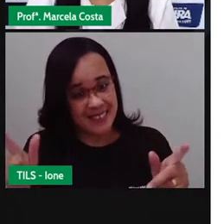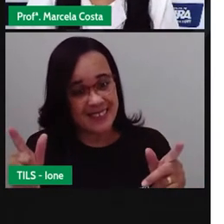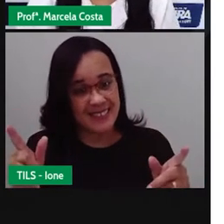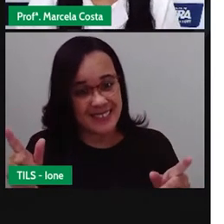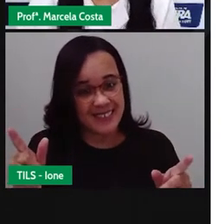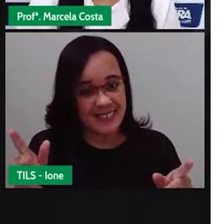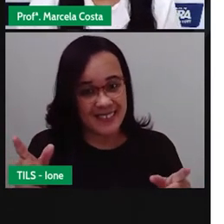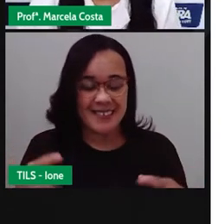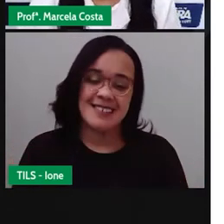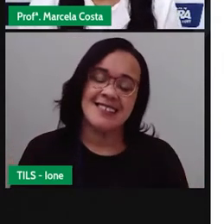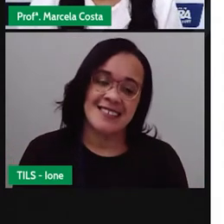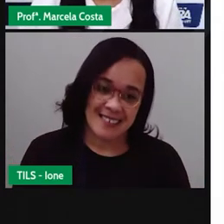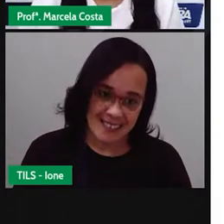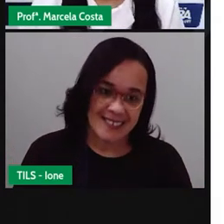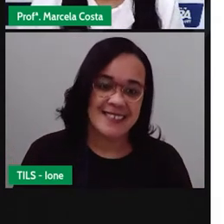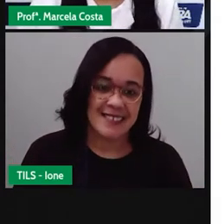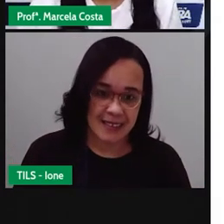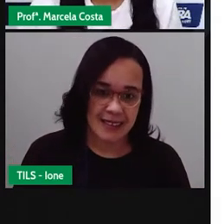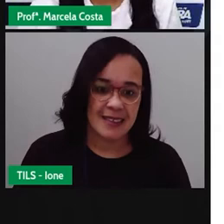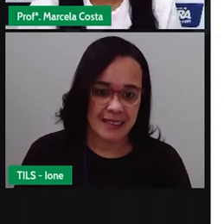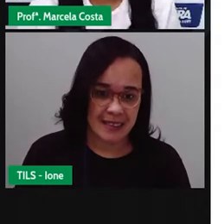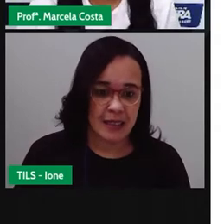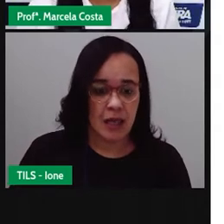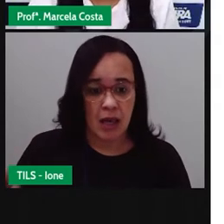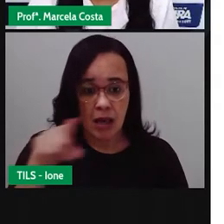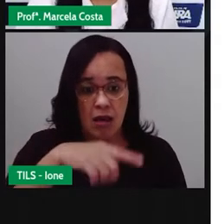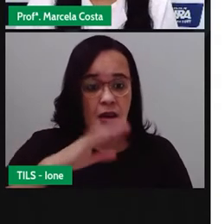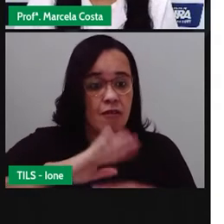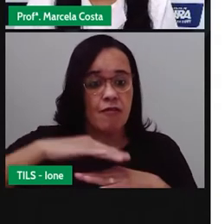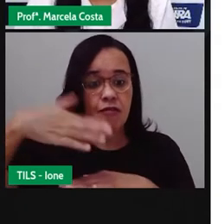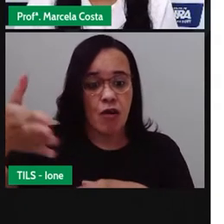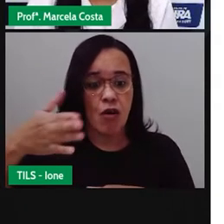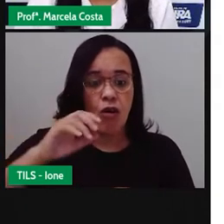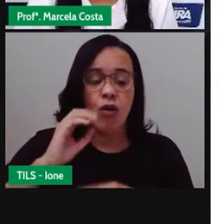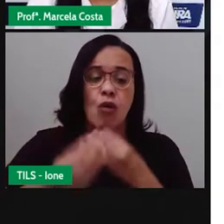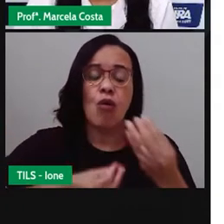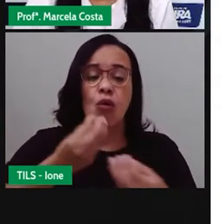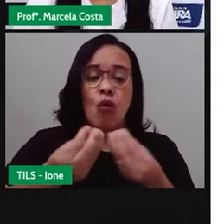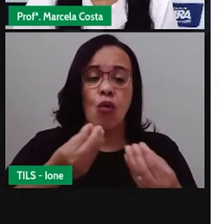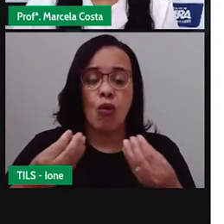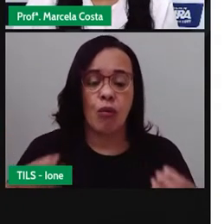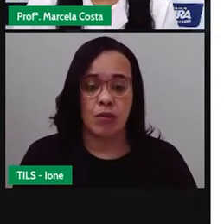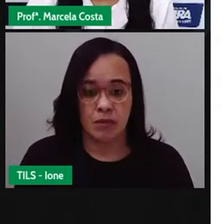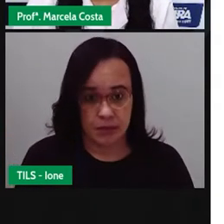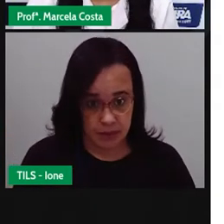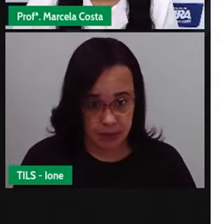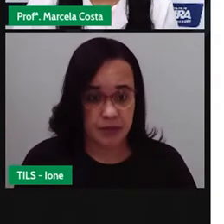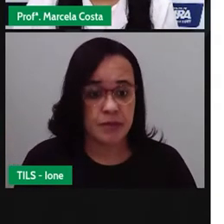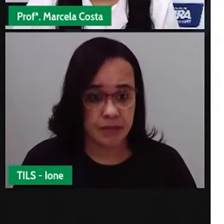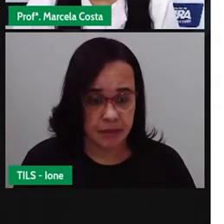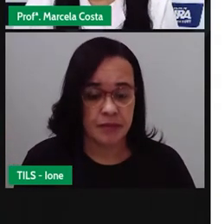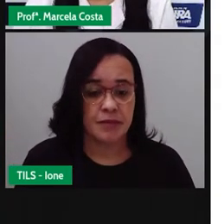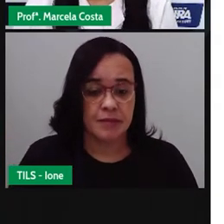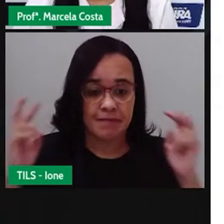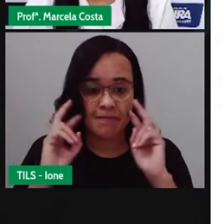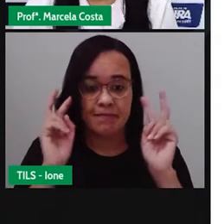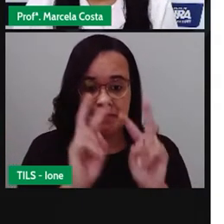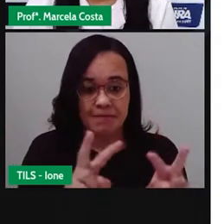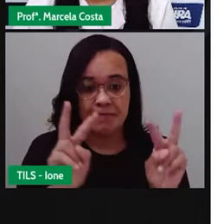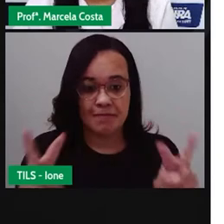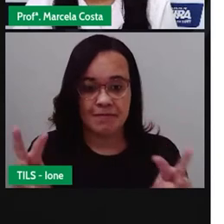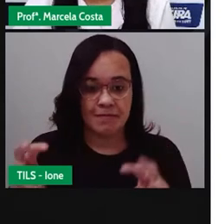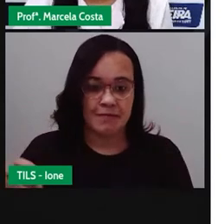Então, a gente vai ver aqui essa imagem da área externa do Centro de Abastecimento, onde a gente vê aqui, ó, os